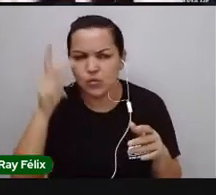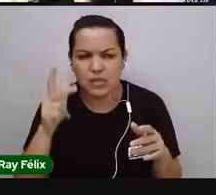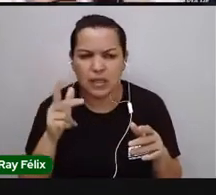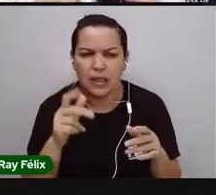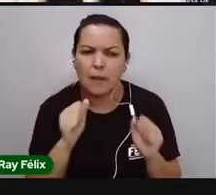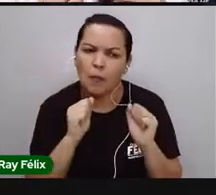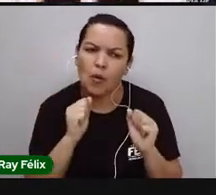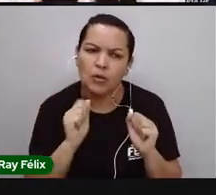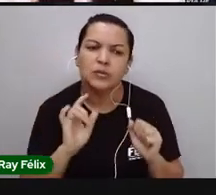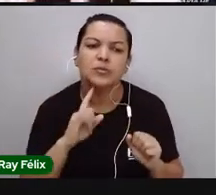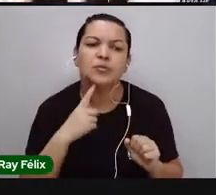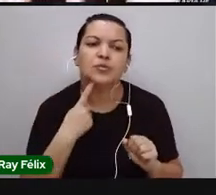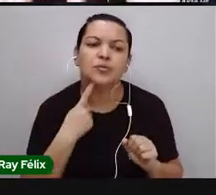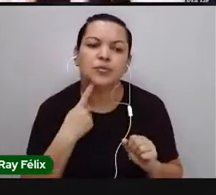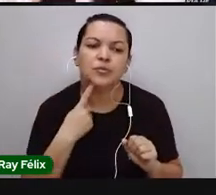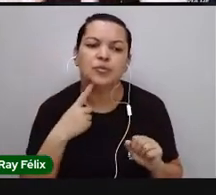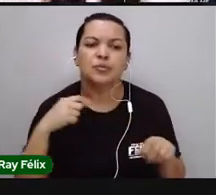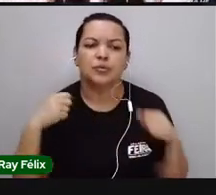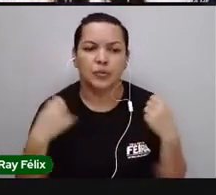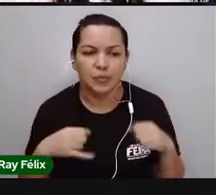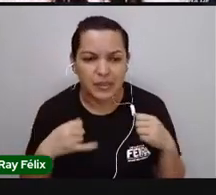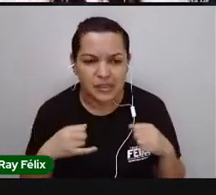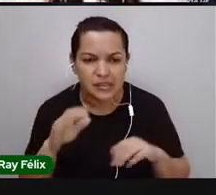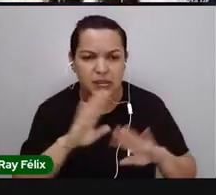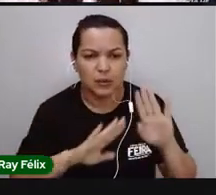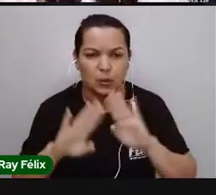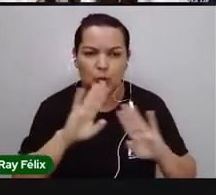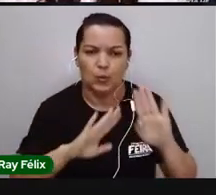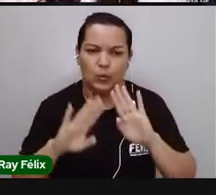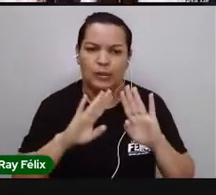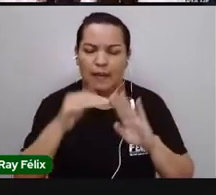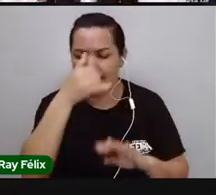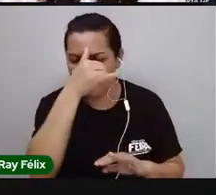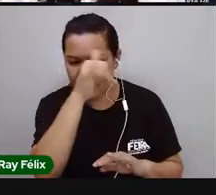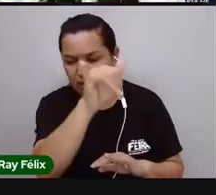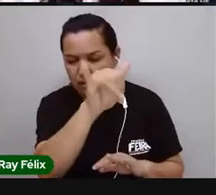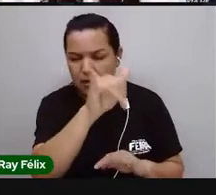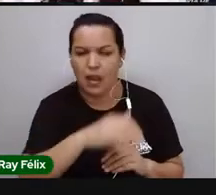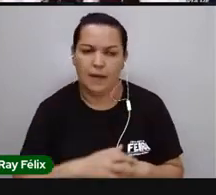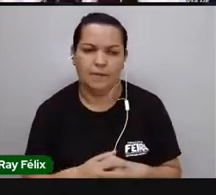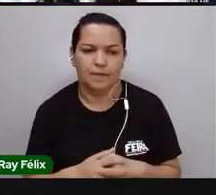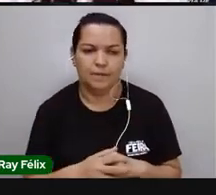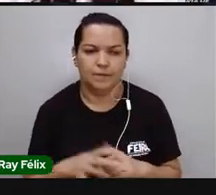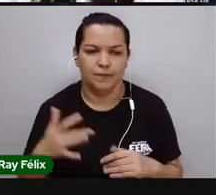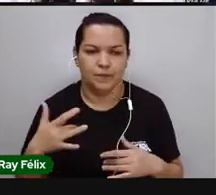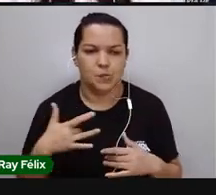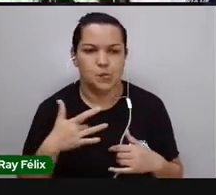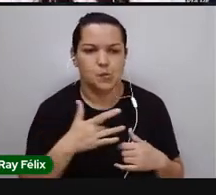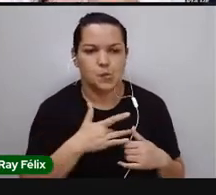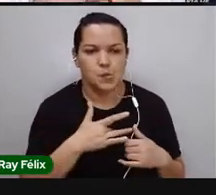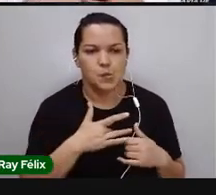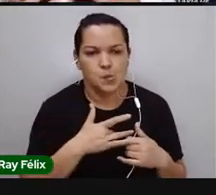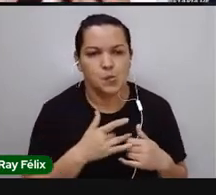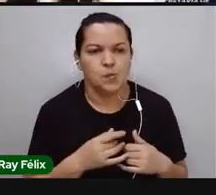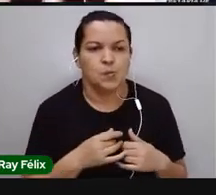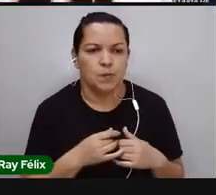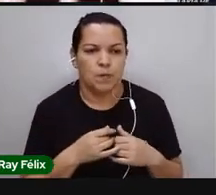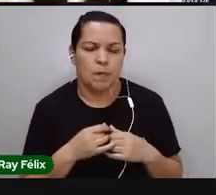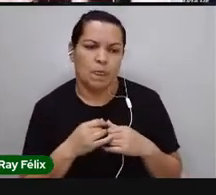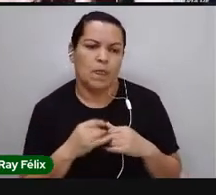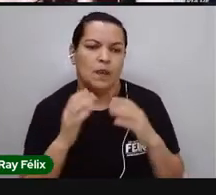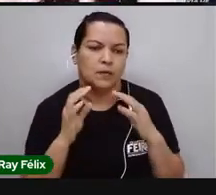lugar. Então, a gente tem que ter esses cuidados, essas precauções conosco pra nossa saúde. E, um último